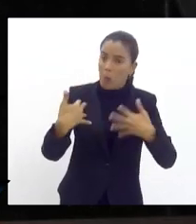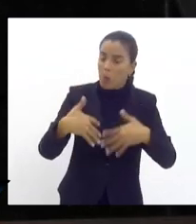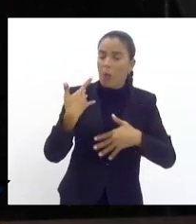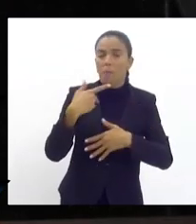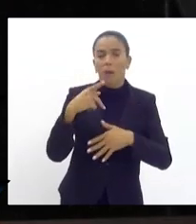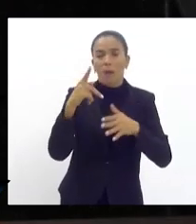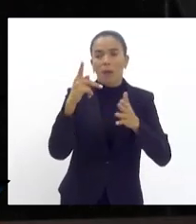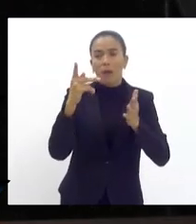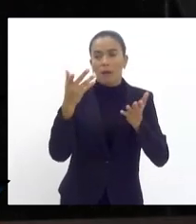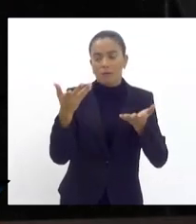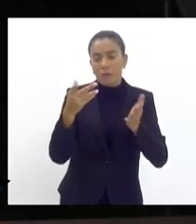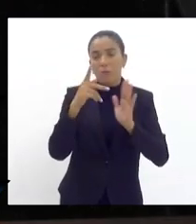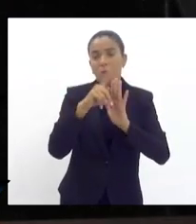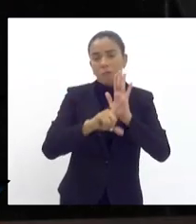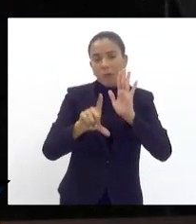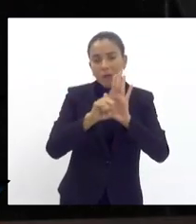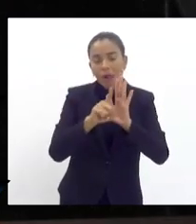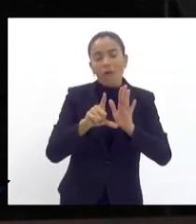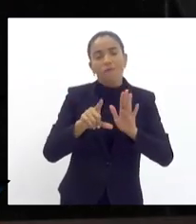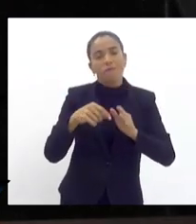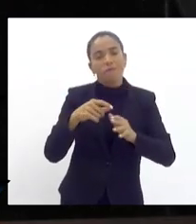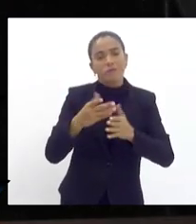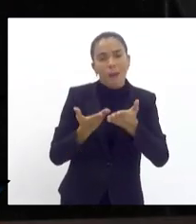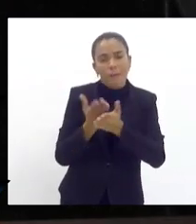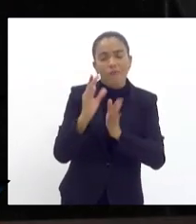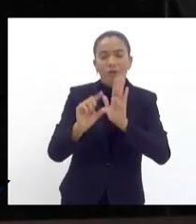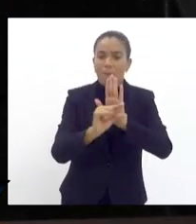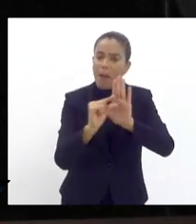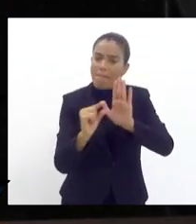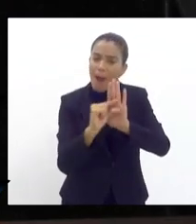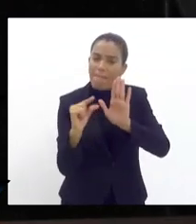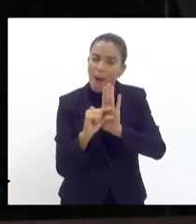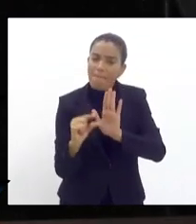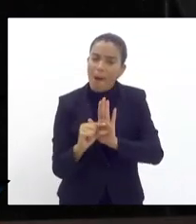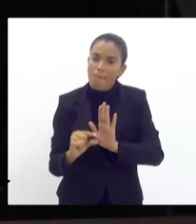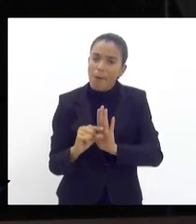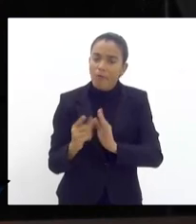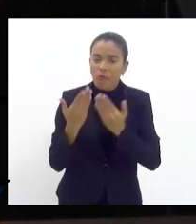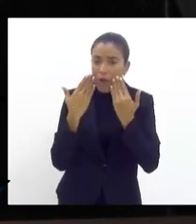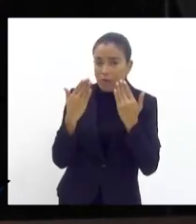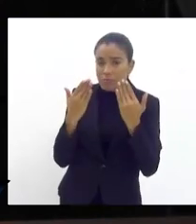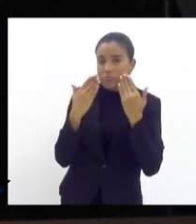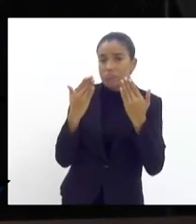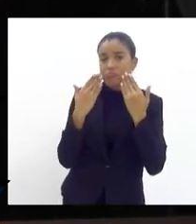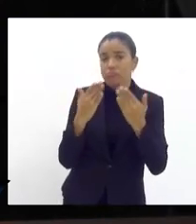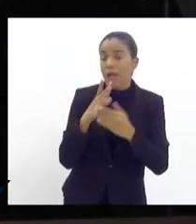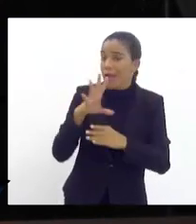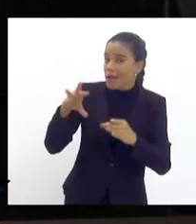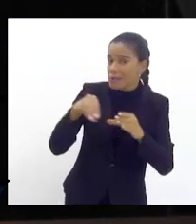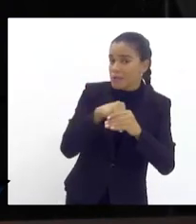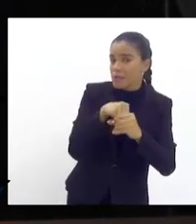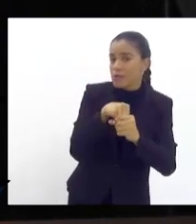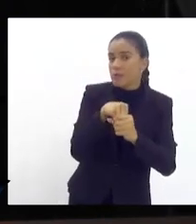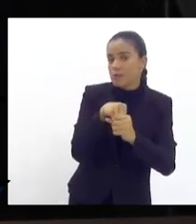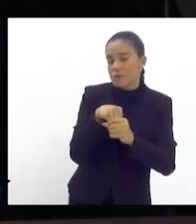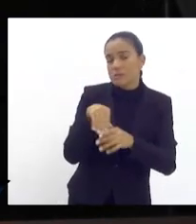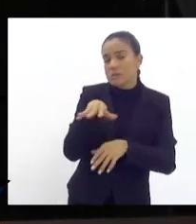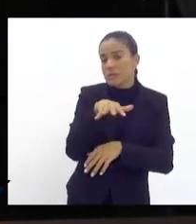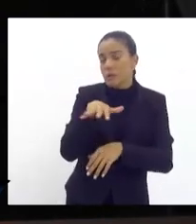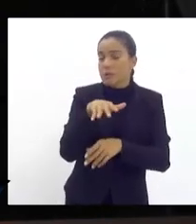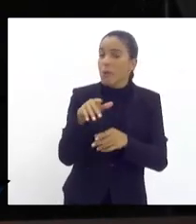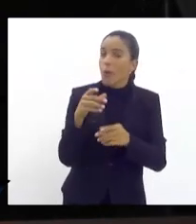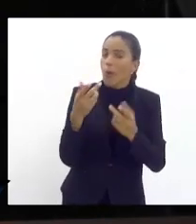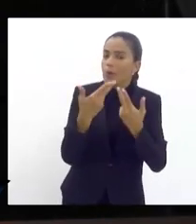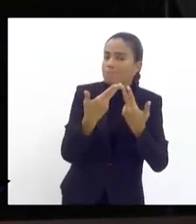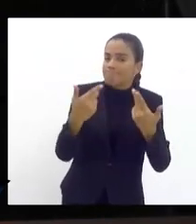projeto o substitutivo fosse aprovado com as emendas que foram apresentadas aquelas que incorporavam questões importantes